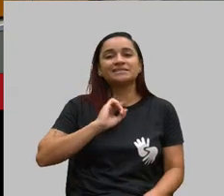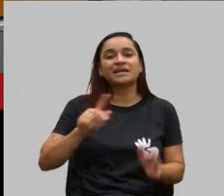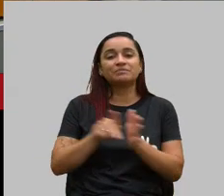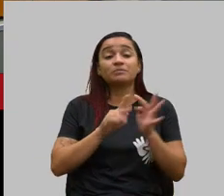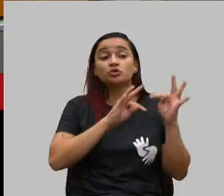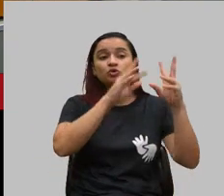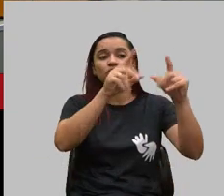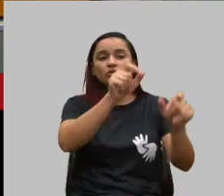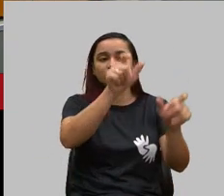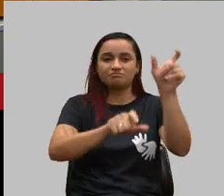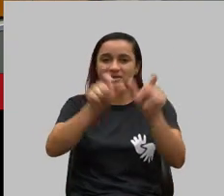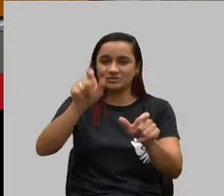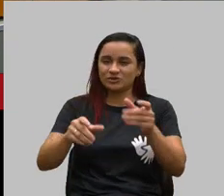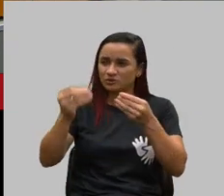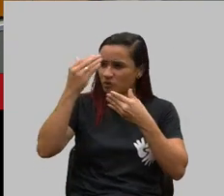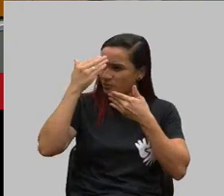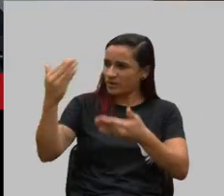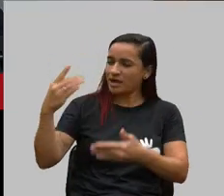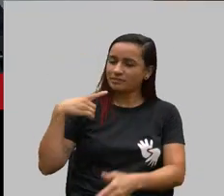Obrigada pela sua presença, deputado.